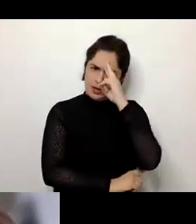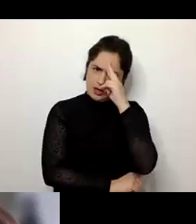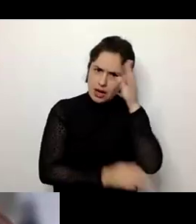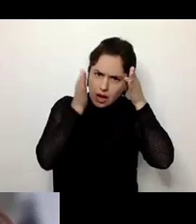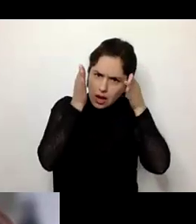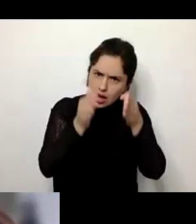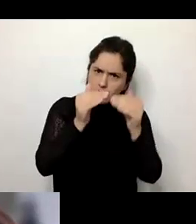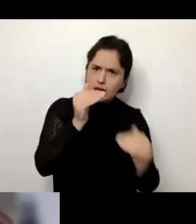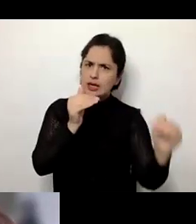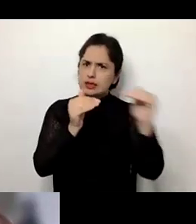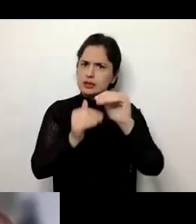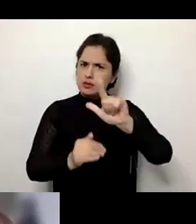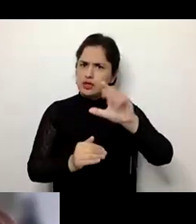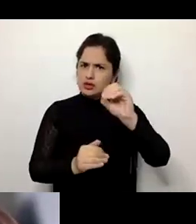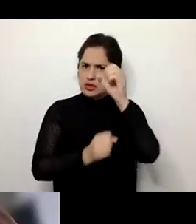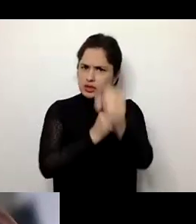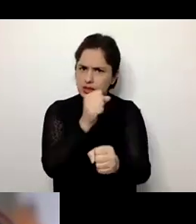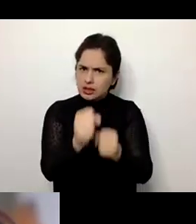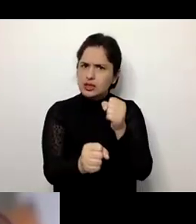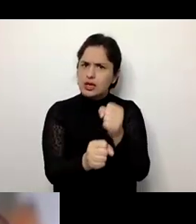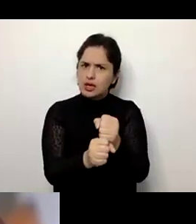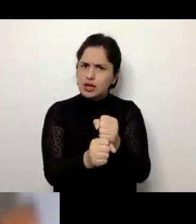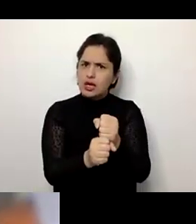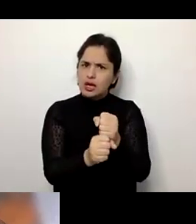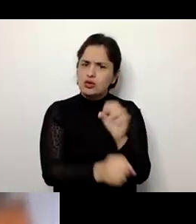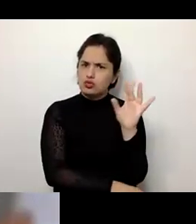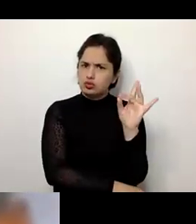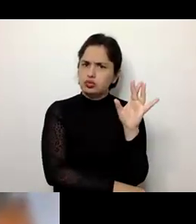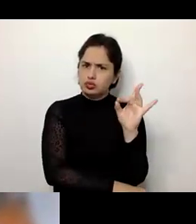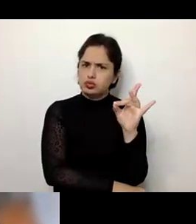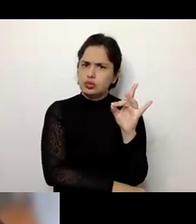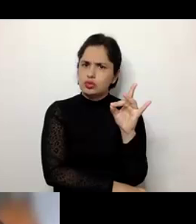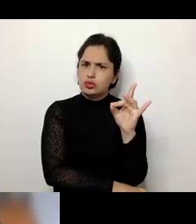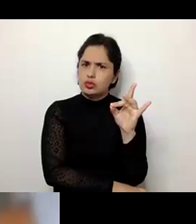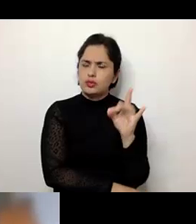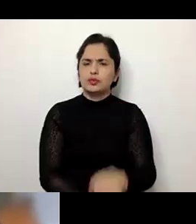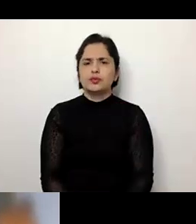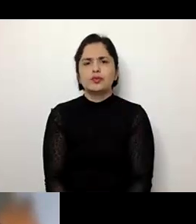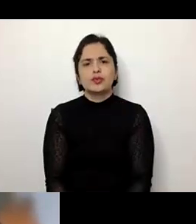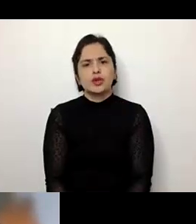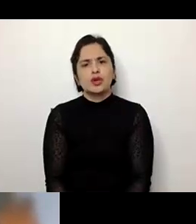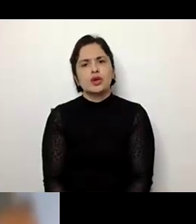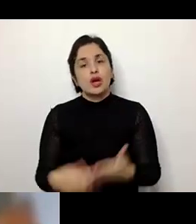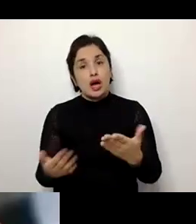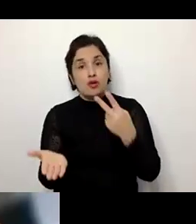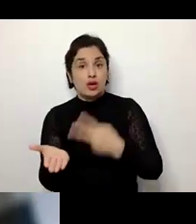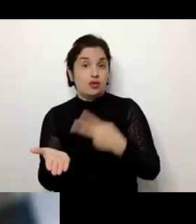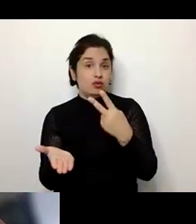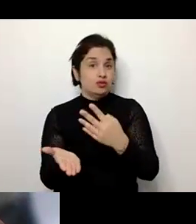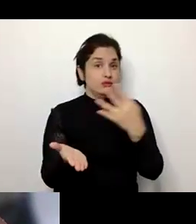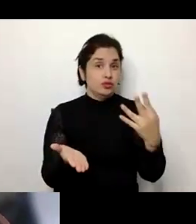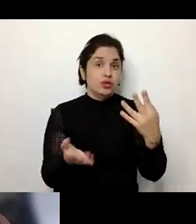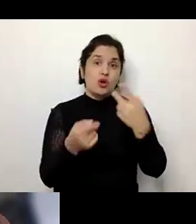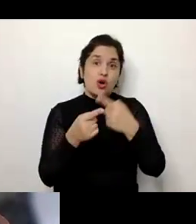anos que nós temos um valor bem considerável. Agora, em 2024, nós tivemos um outro